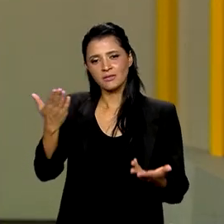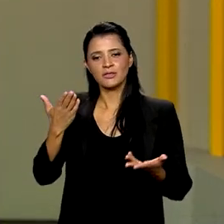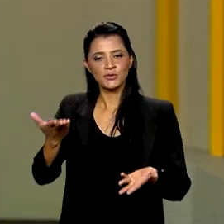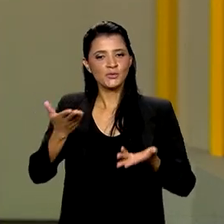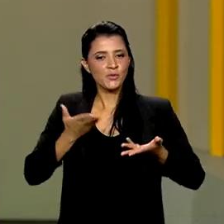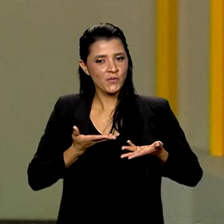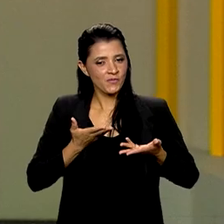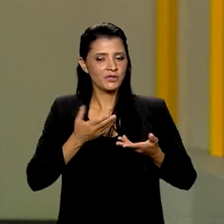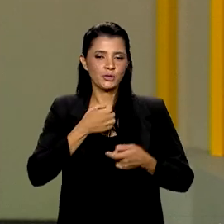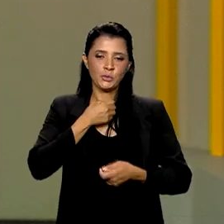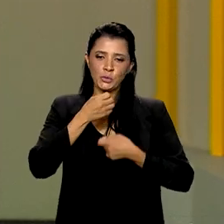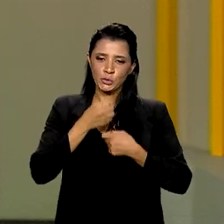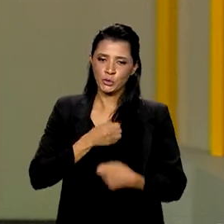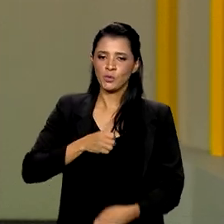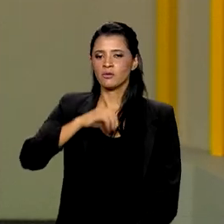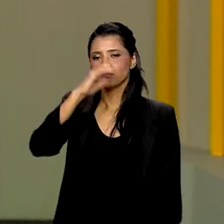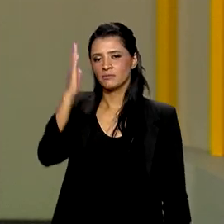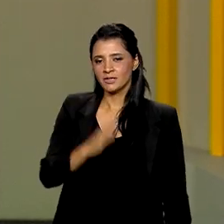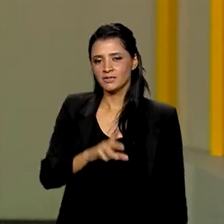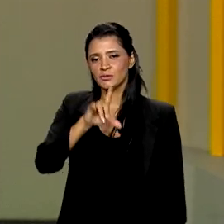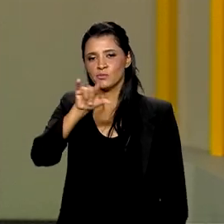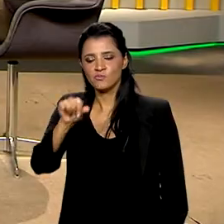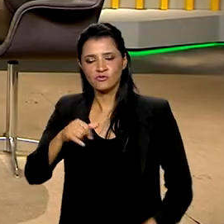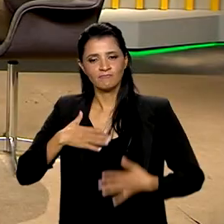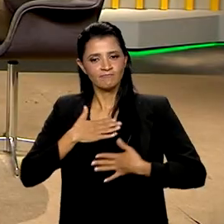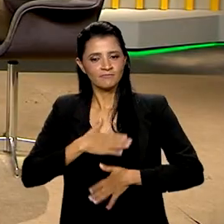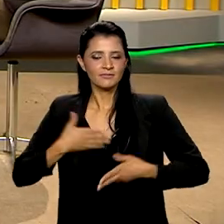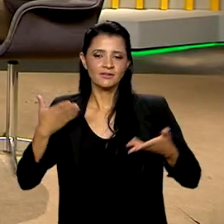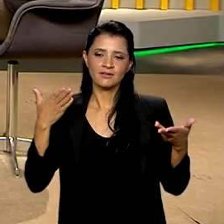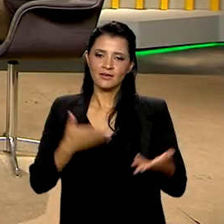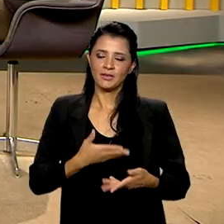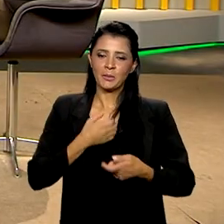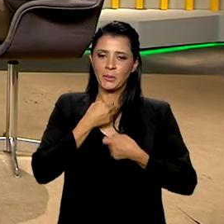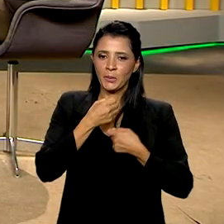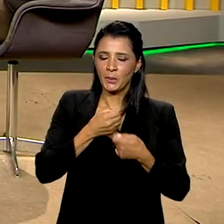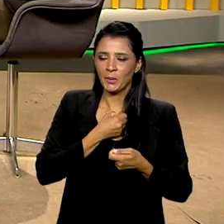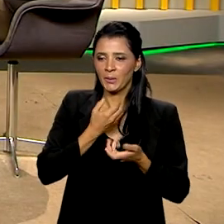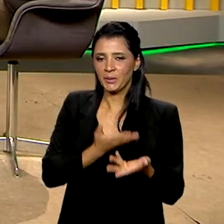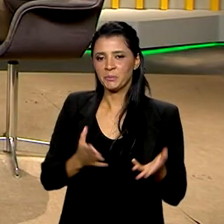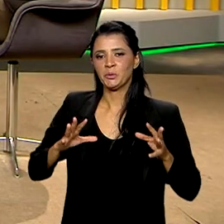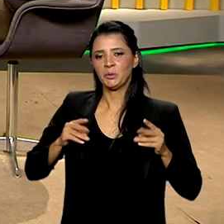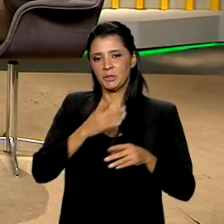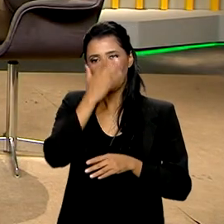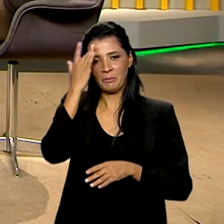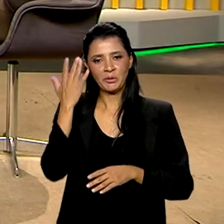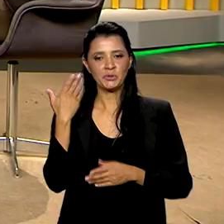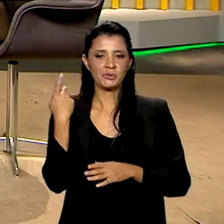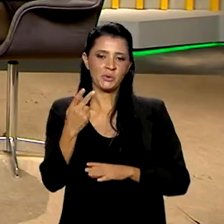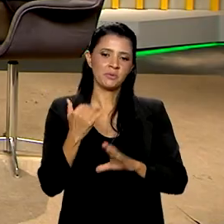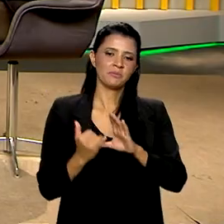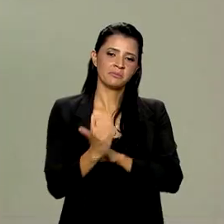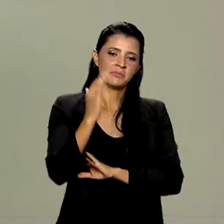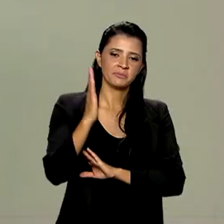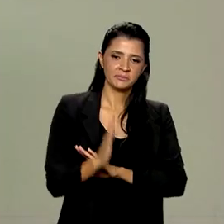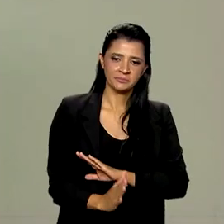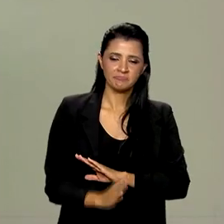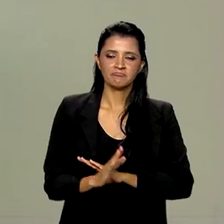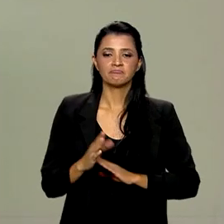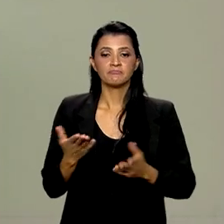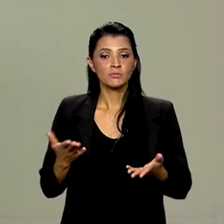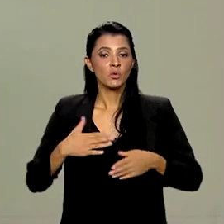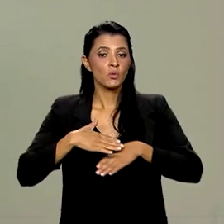do Brasil em Dia, uma satisfação estar aqui com você, falando para todos os telespectadores da EBC. Muito obrigado. E a gente começa aqui a nossa